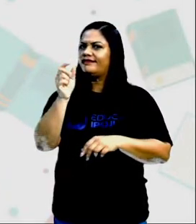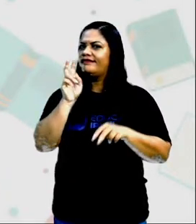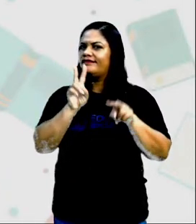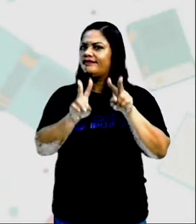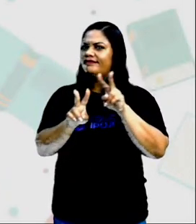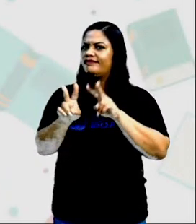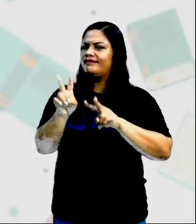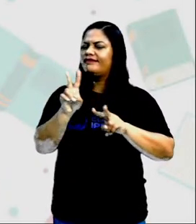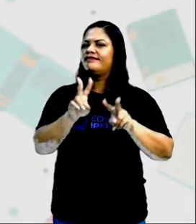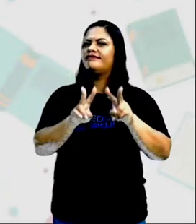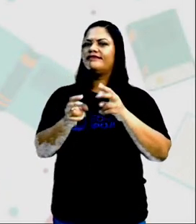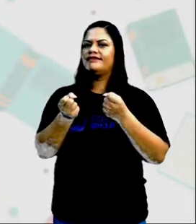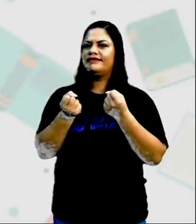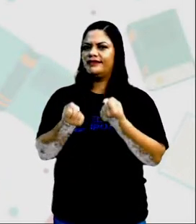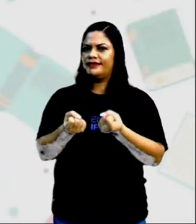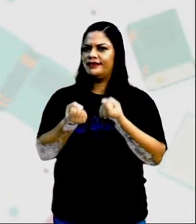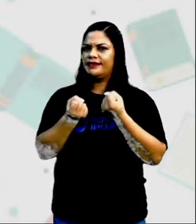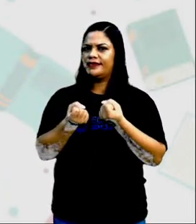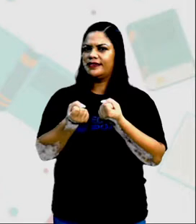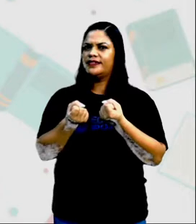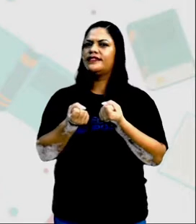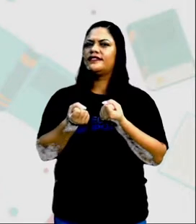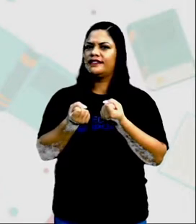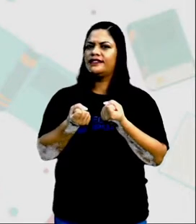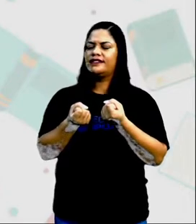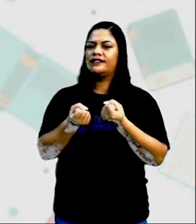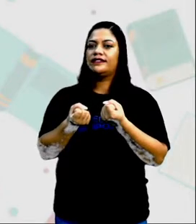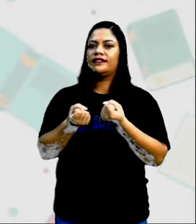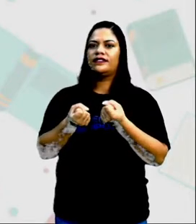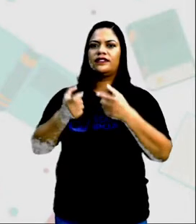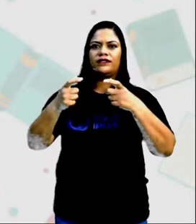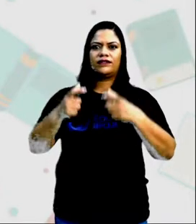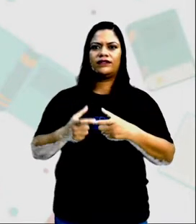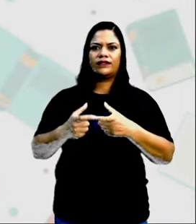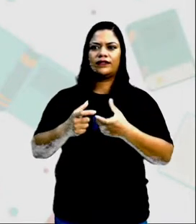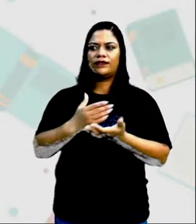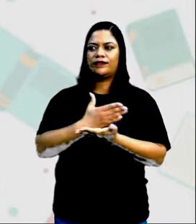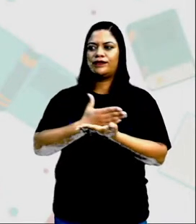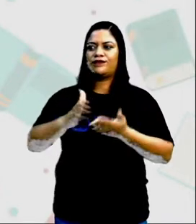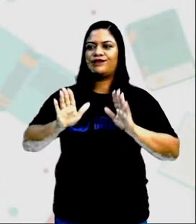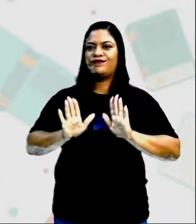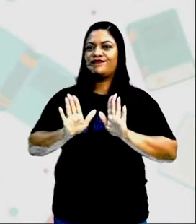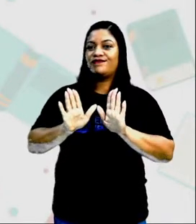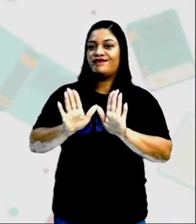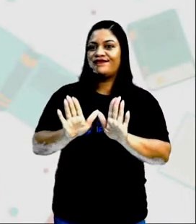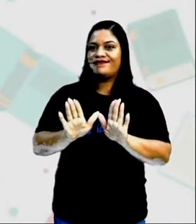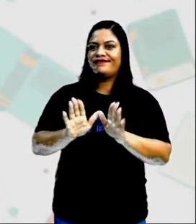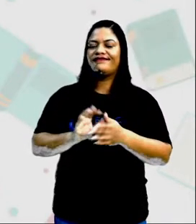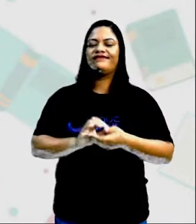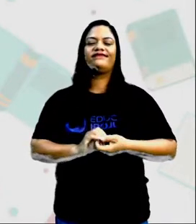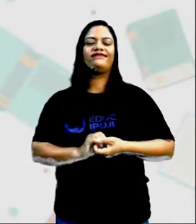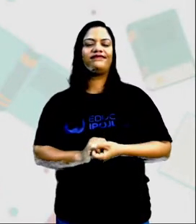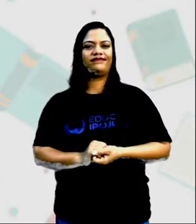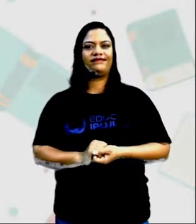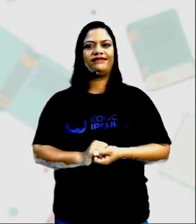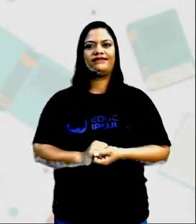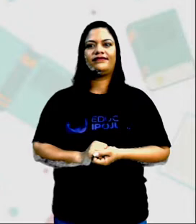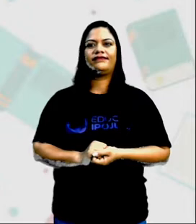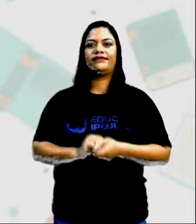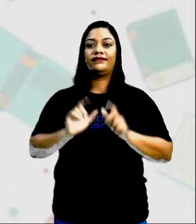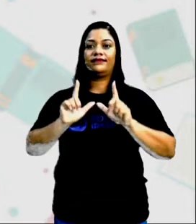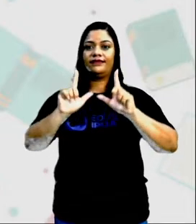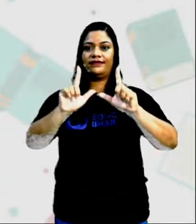Colocando aquele peso Que eles queriam levar Para determinado local E começava a deslizar Essa aí Essa é uma capa De